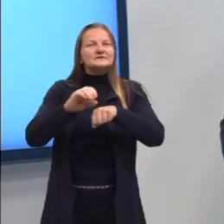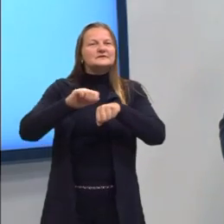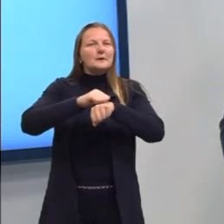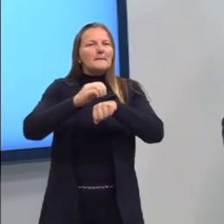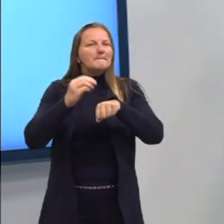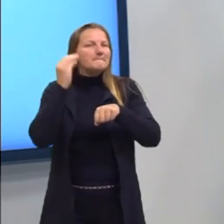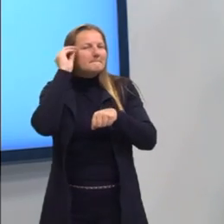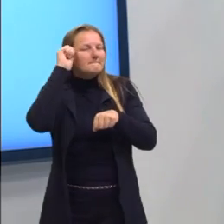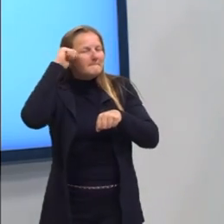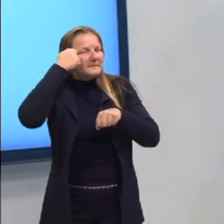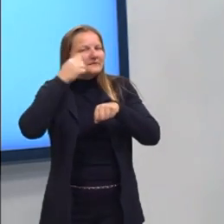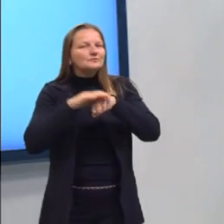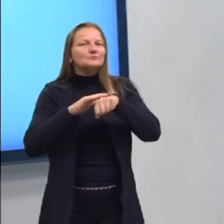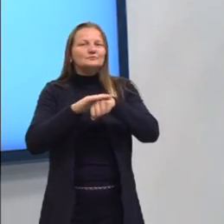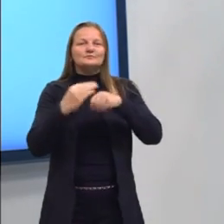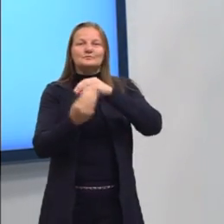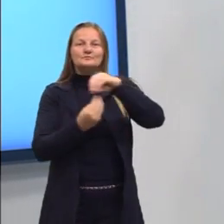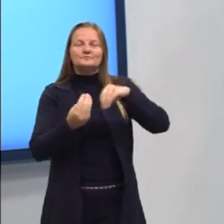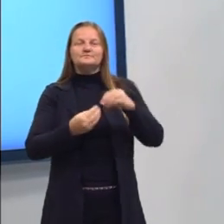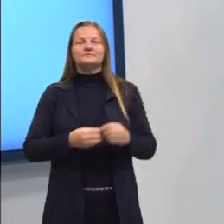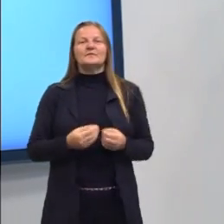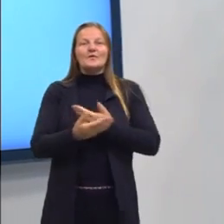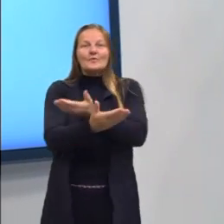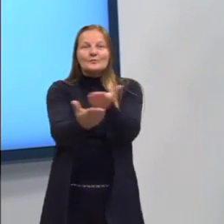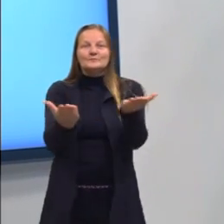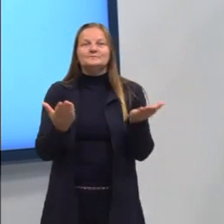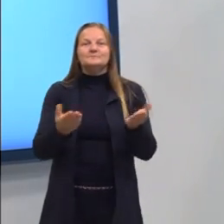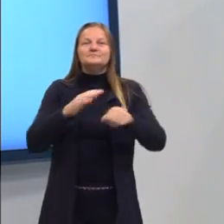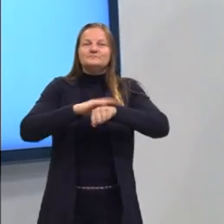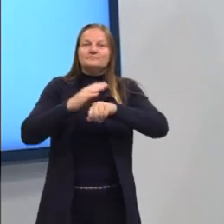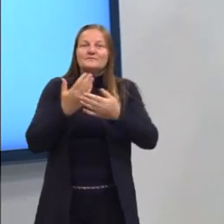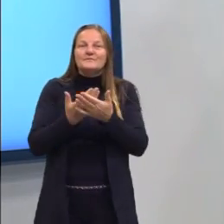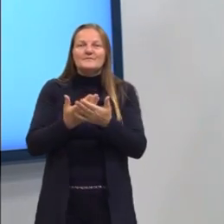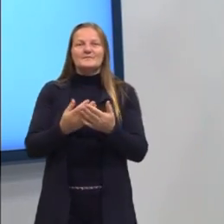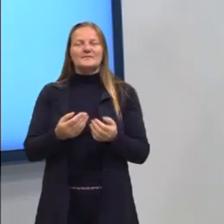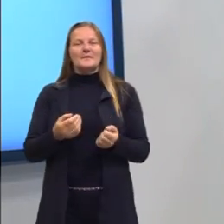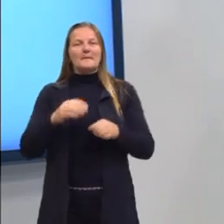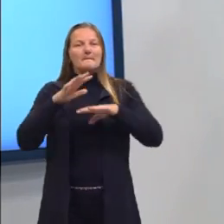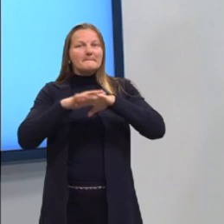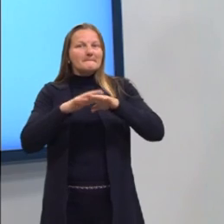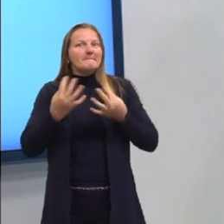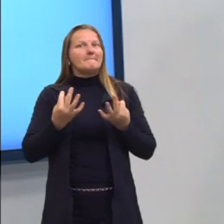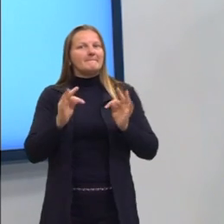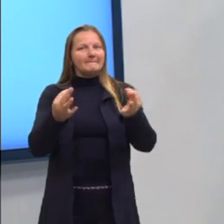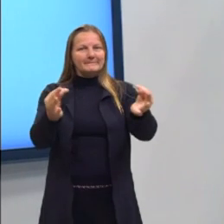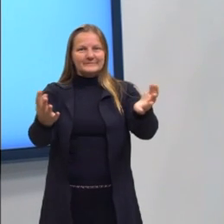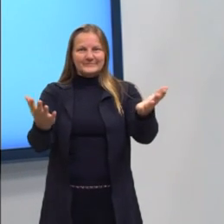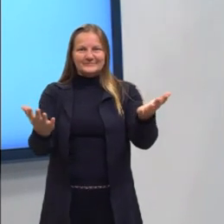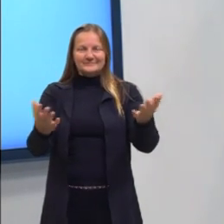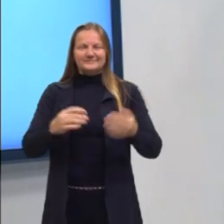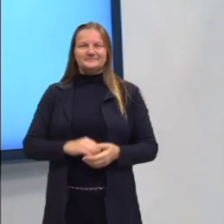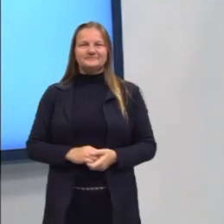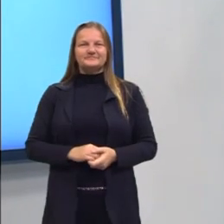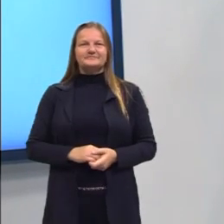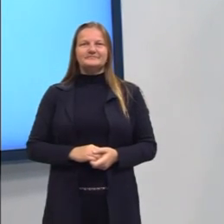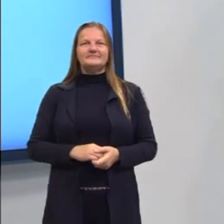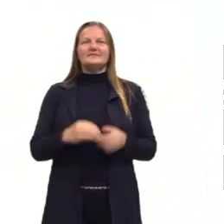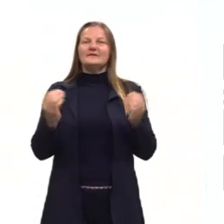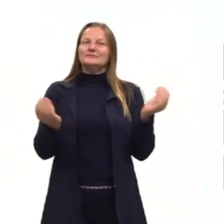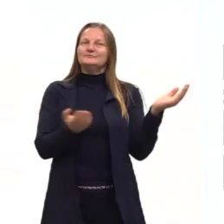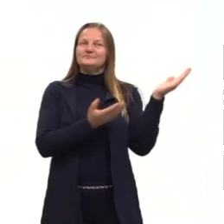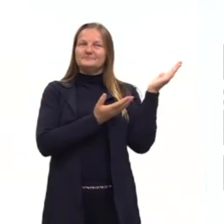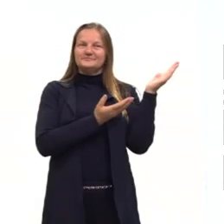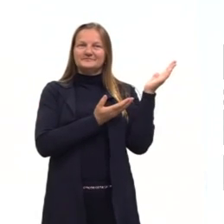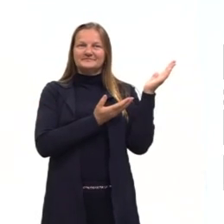preto. Estamos aqui então para compartilhar com vocês mais uma aula de matemática e suas tecnologias. Aqui eu deixo para